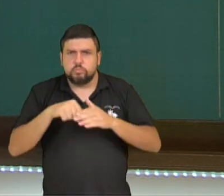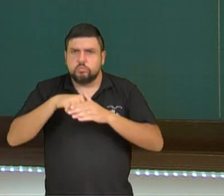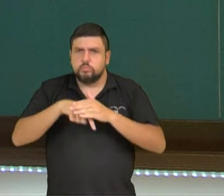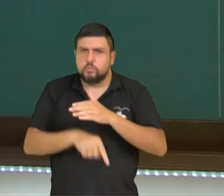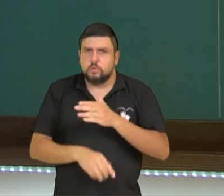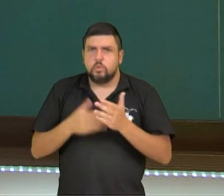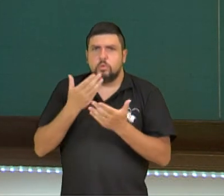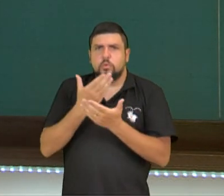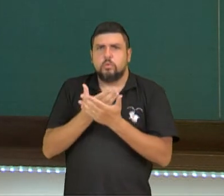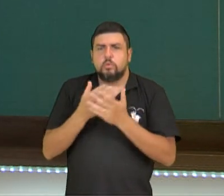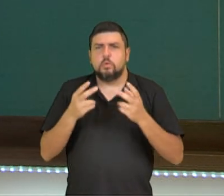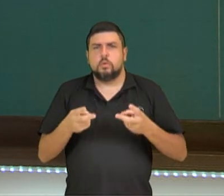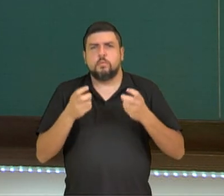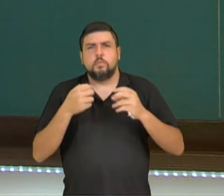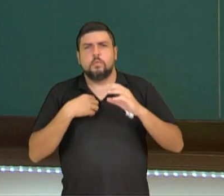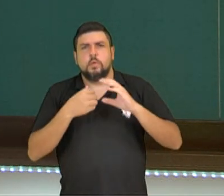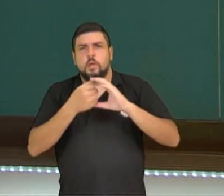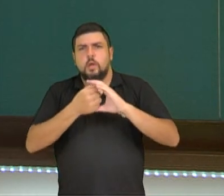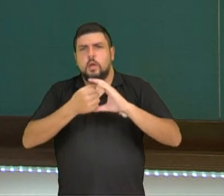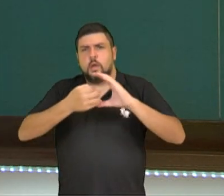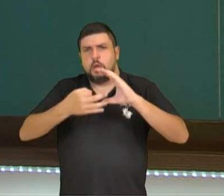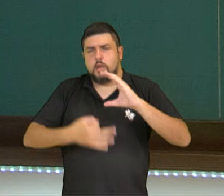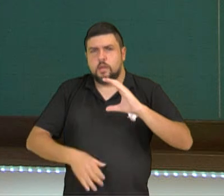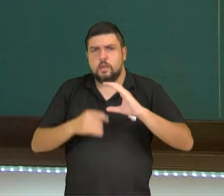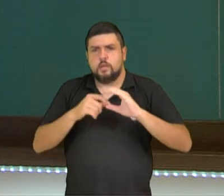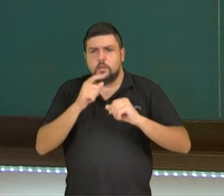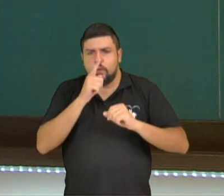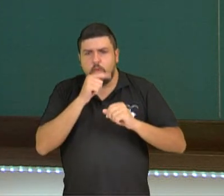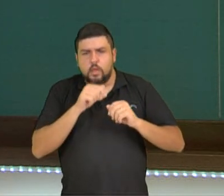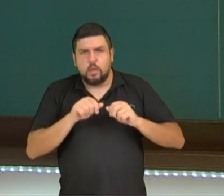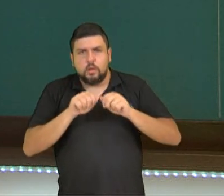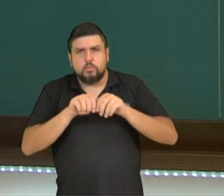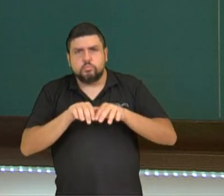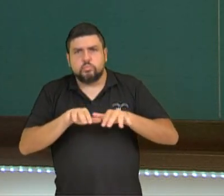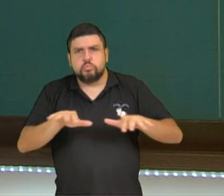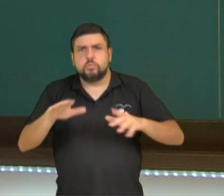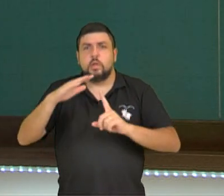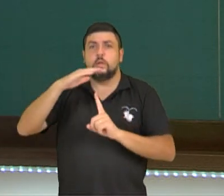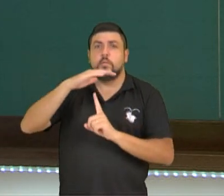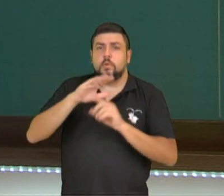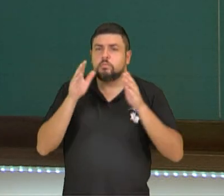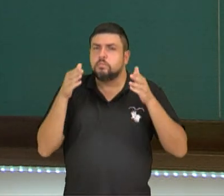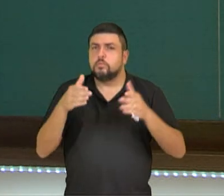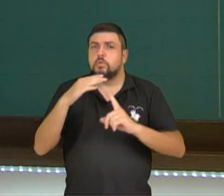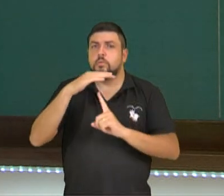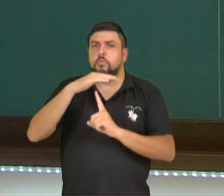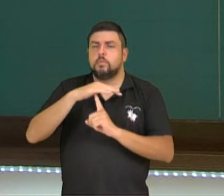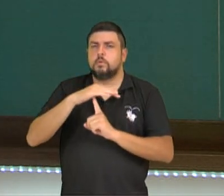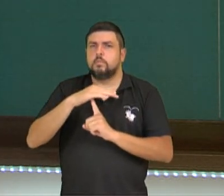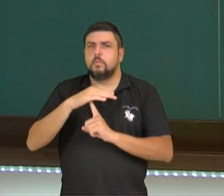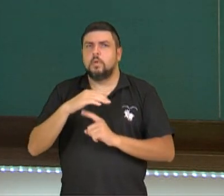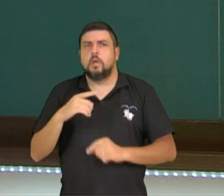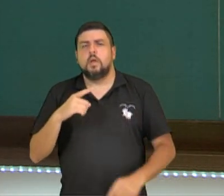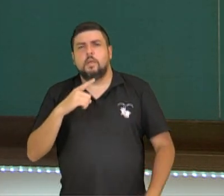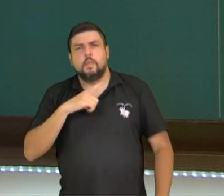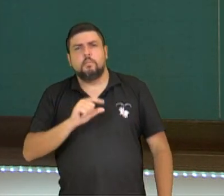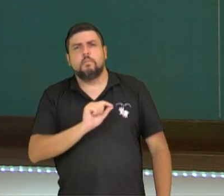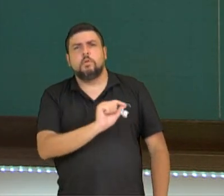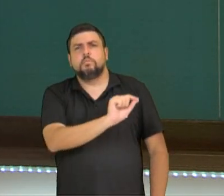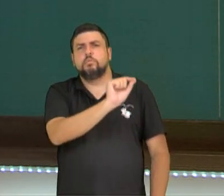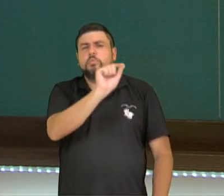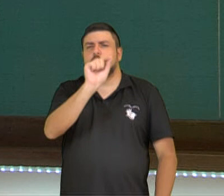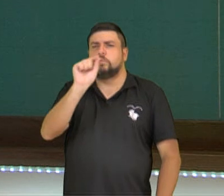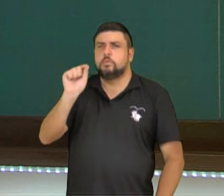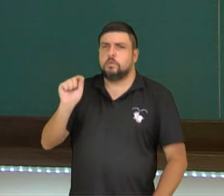as características da hidrografia somente do Paraná, nós vamos ter ali importantes bacias